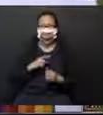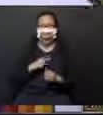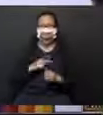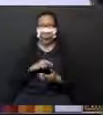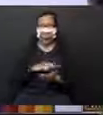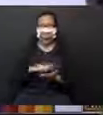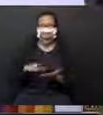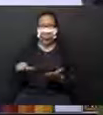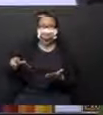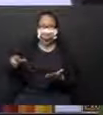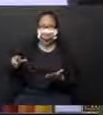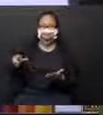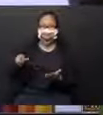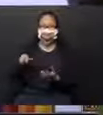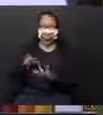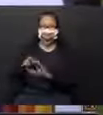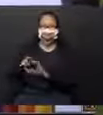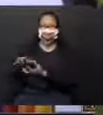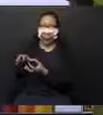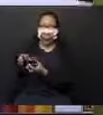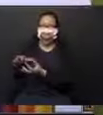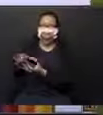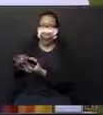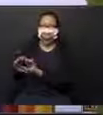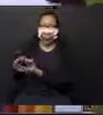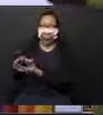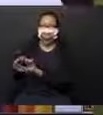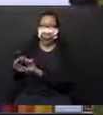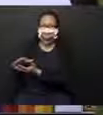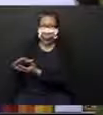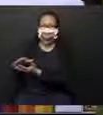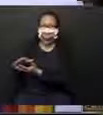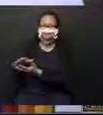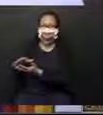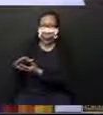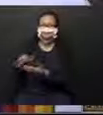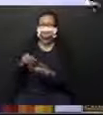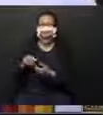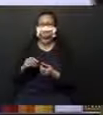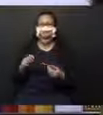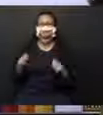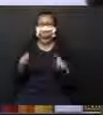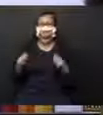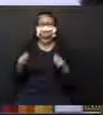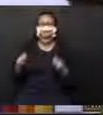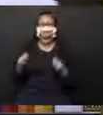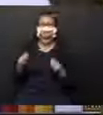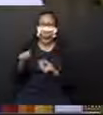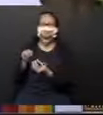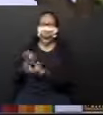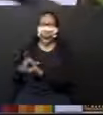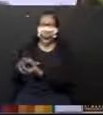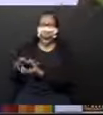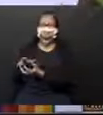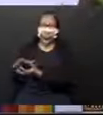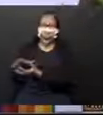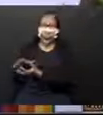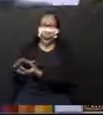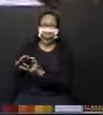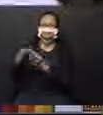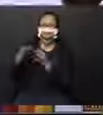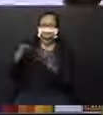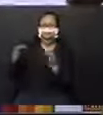Várias sombras. Deu para ver? E essas sombras, como que elas estão, hein? Estão longe das